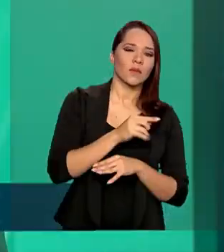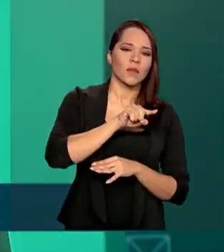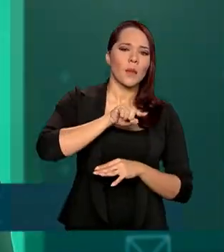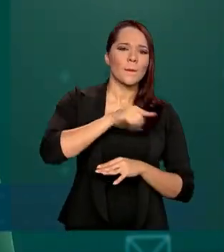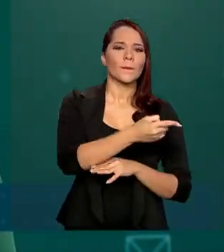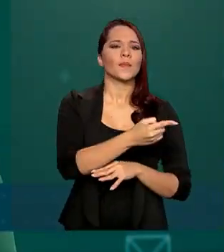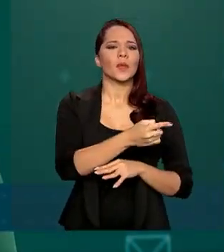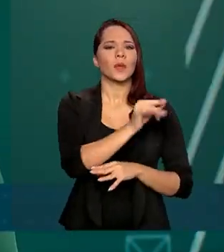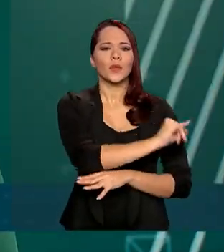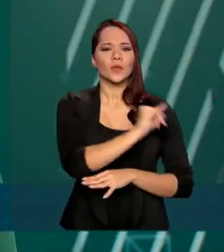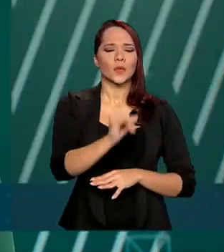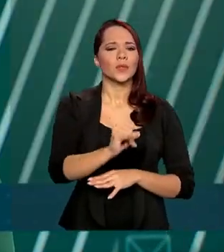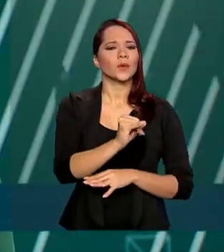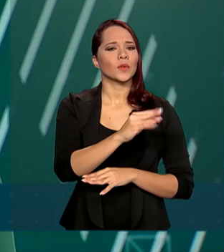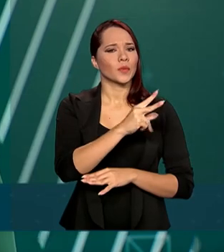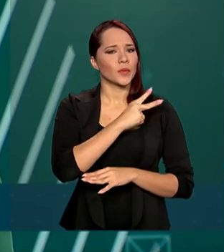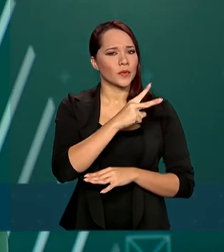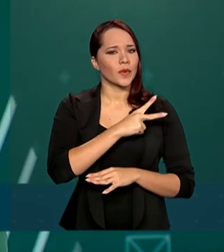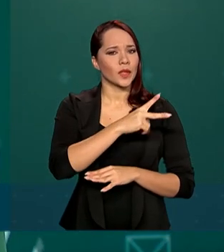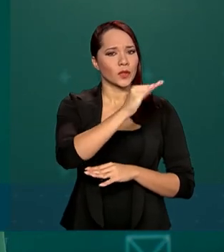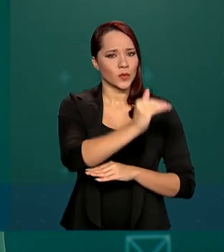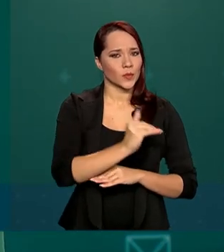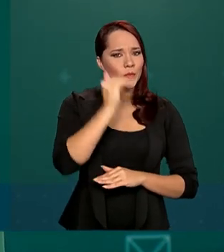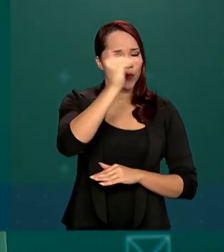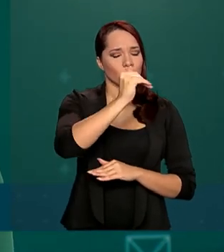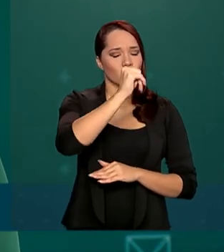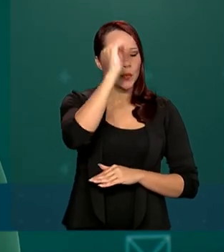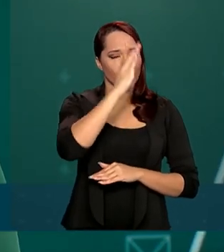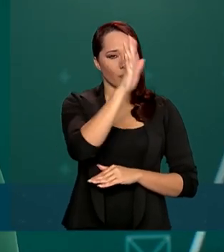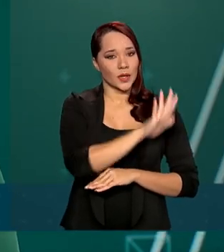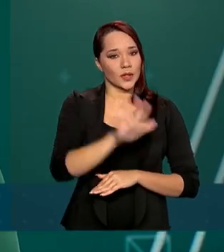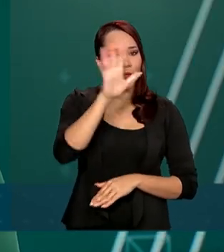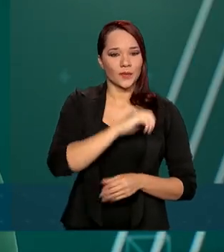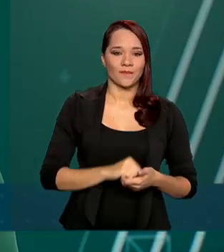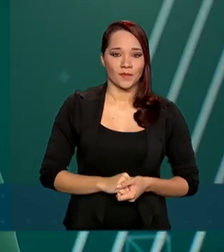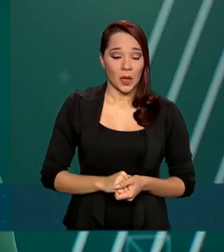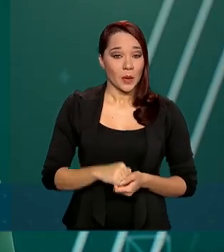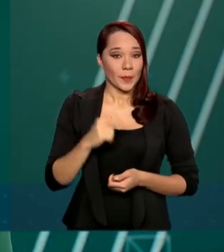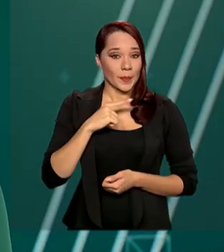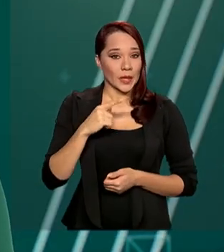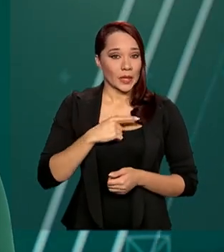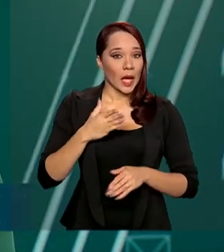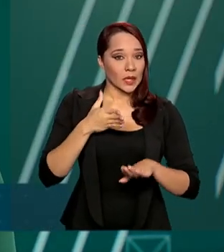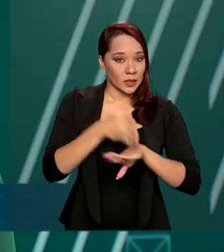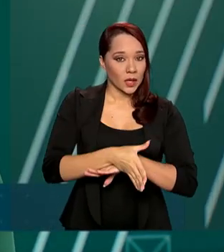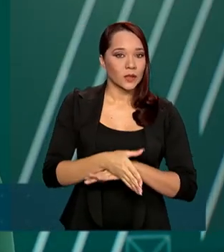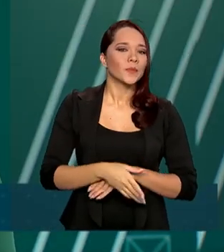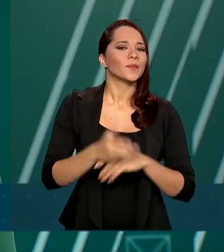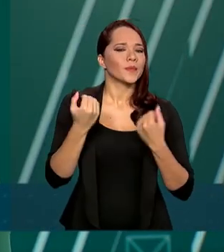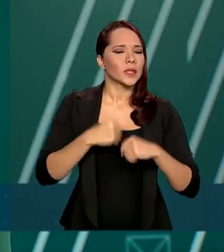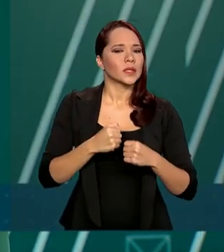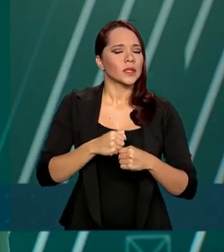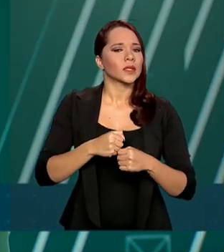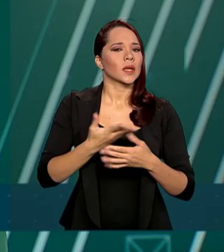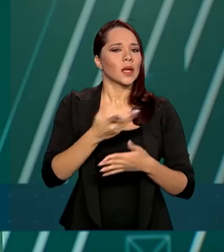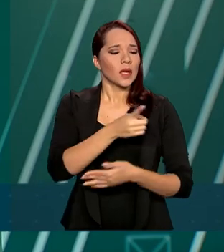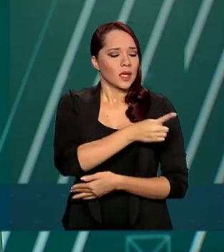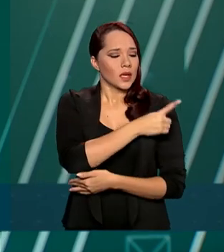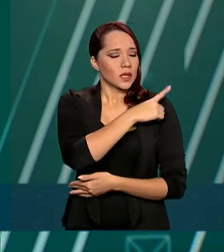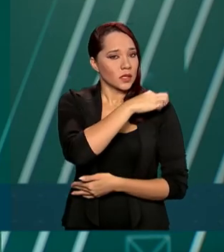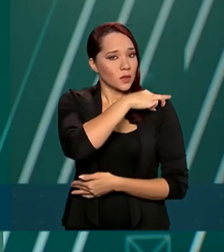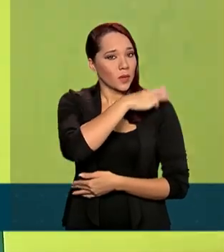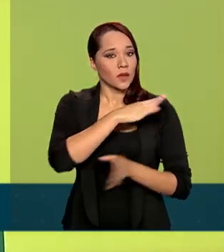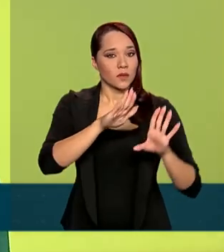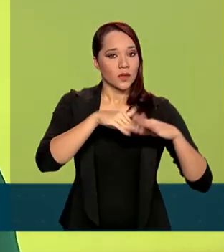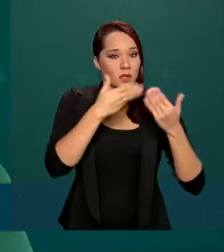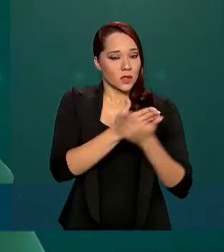instituições privadas de educação superior de todo o país. Para concorrer, o aluno deve ter cursado o ensino médio em escola